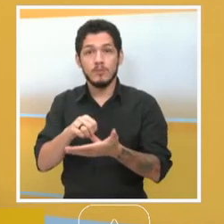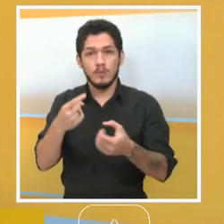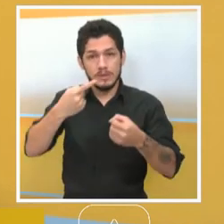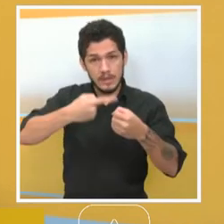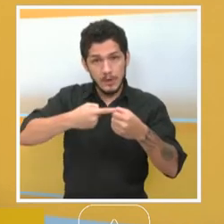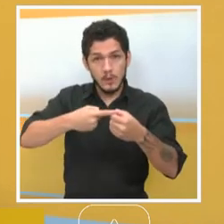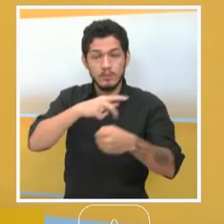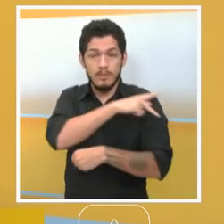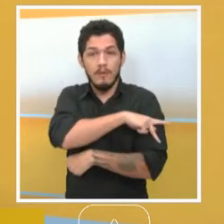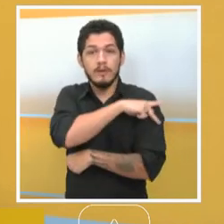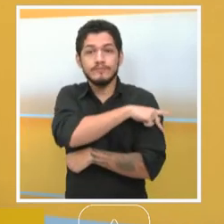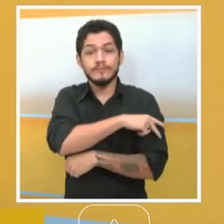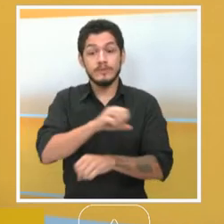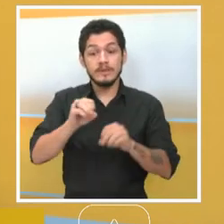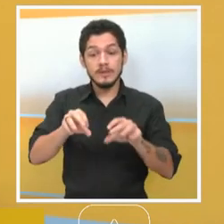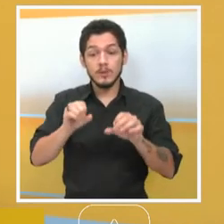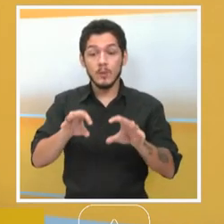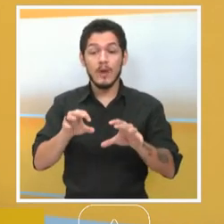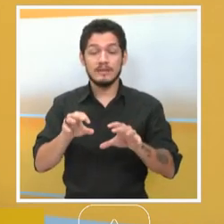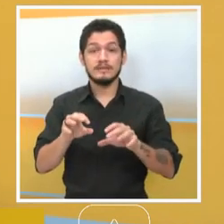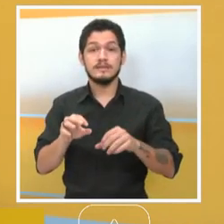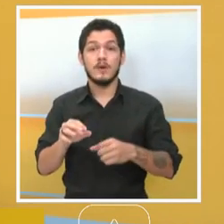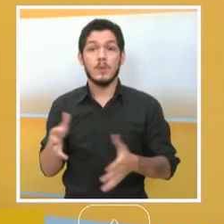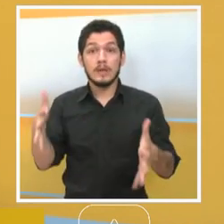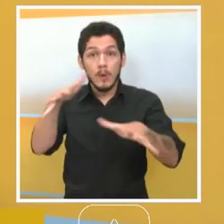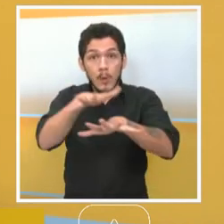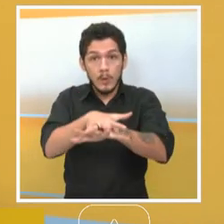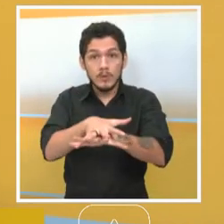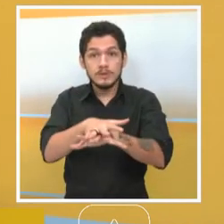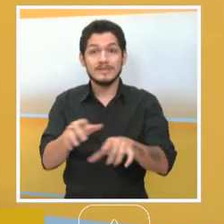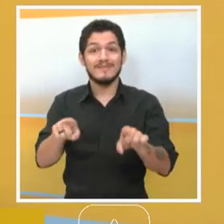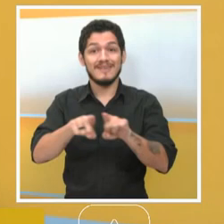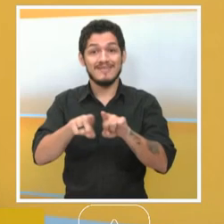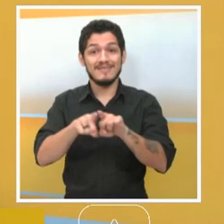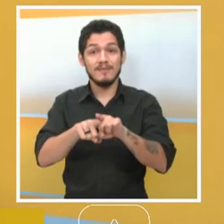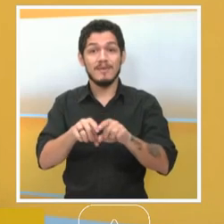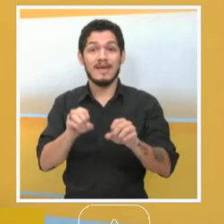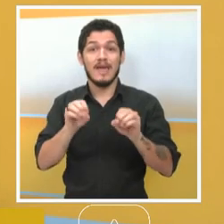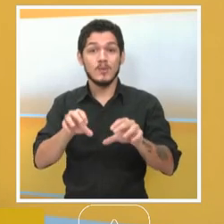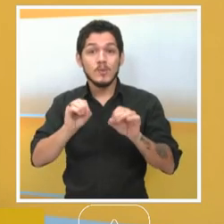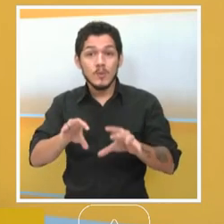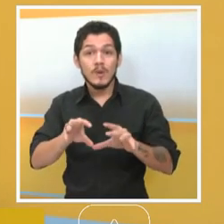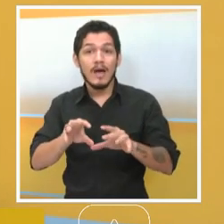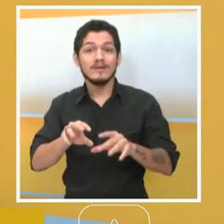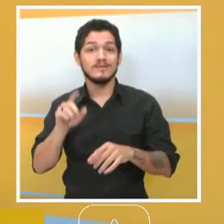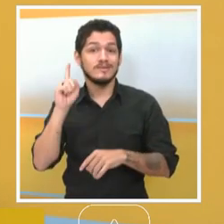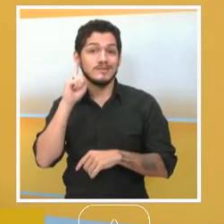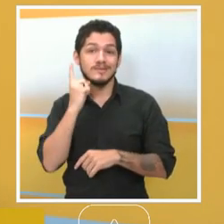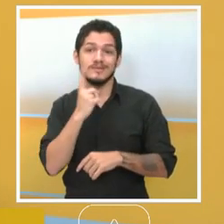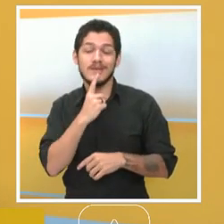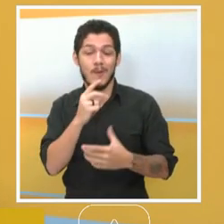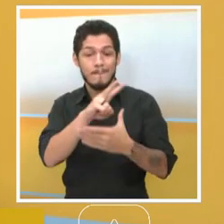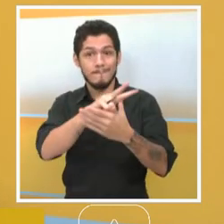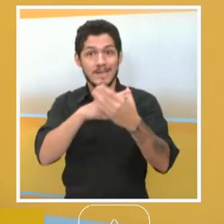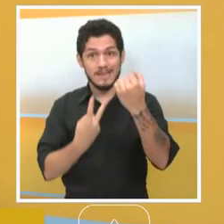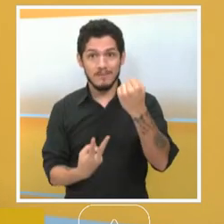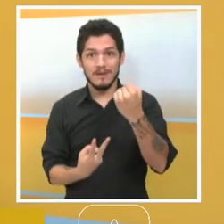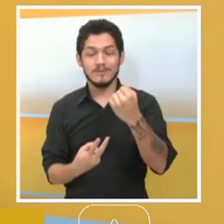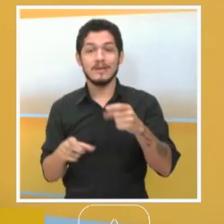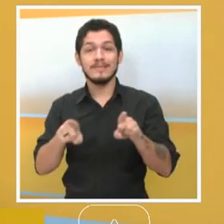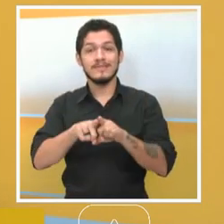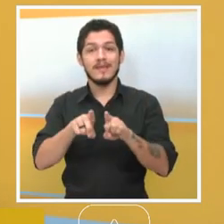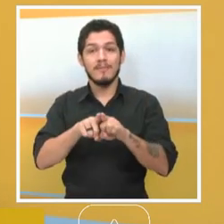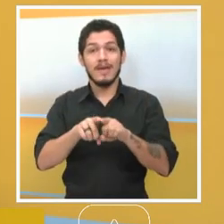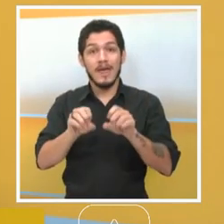inclusiva, educação bilíngue de surdo e pedagogia intercultural indígena estão ofertando